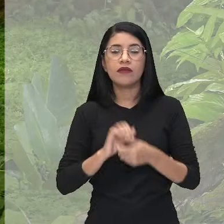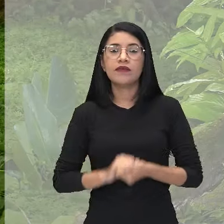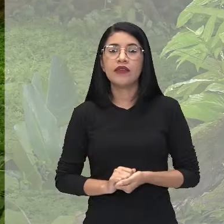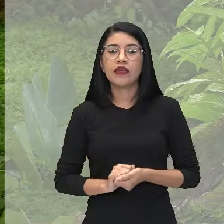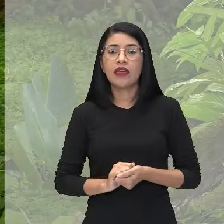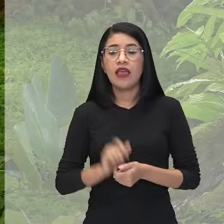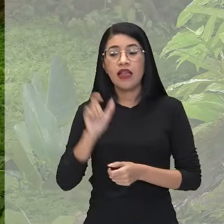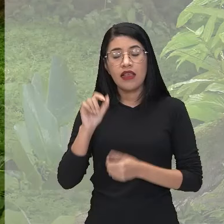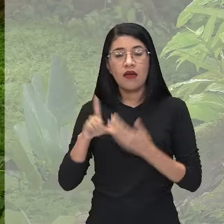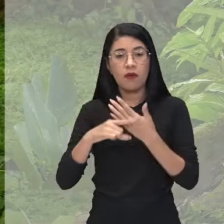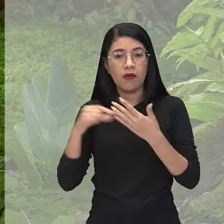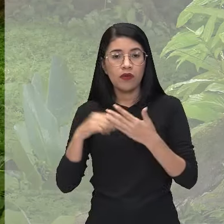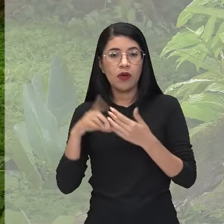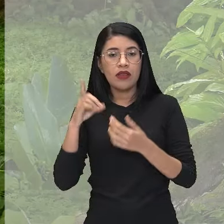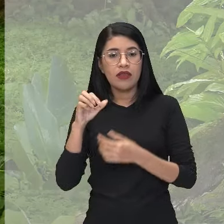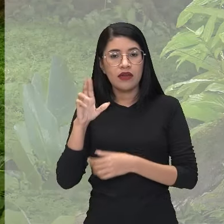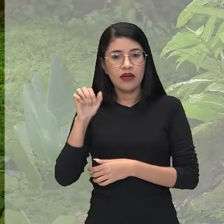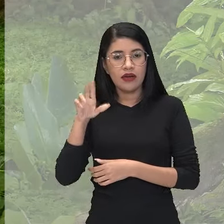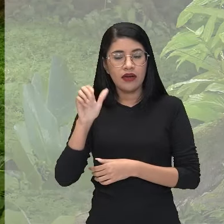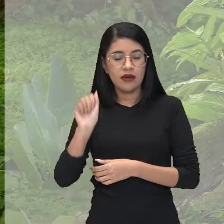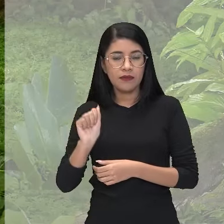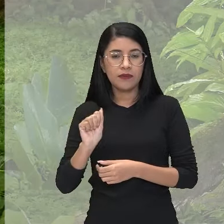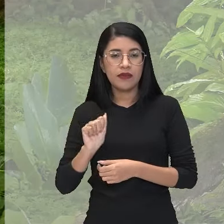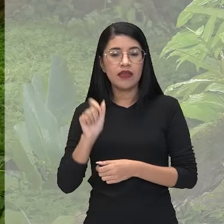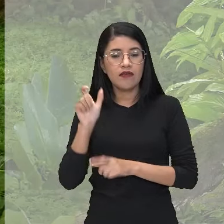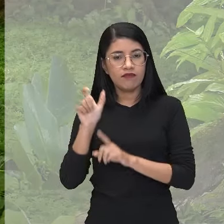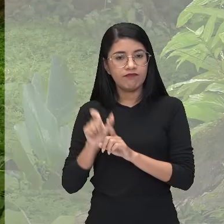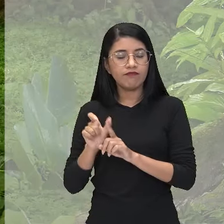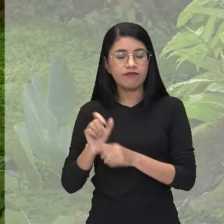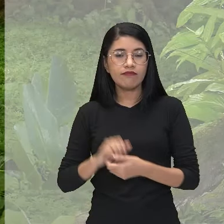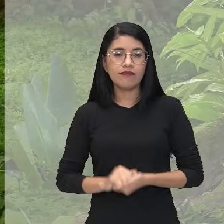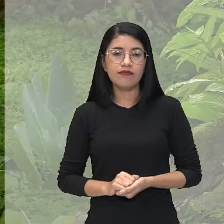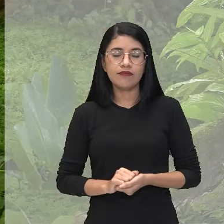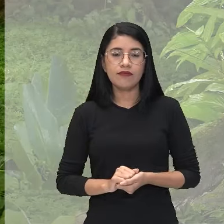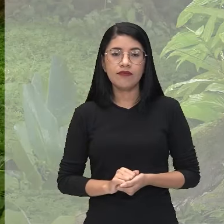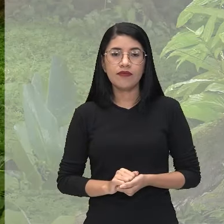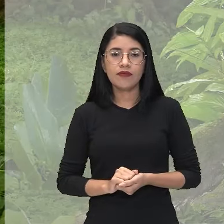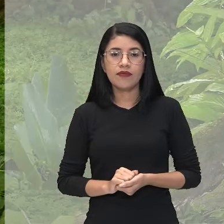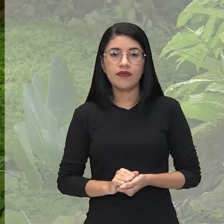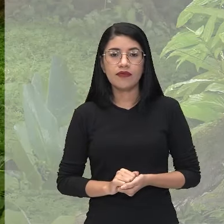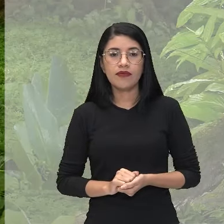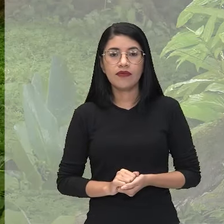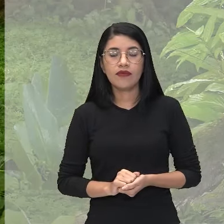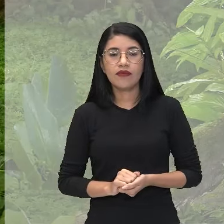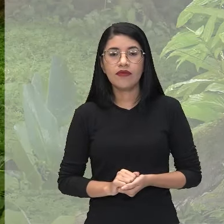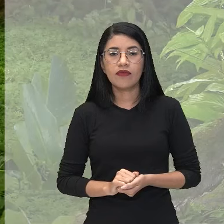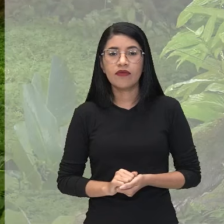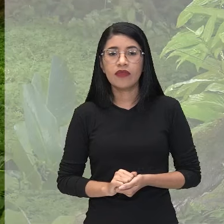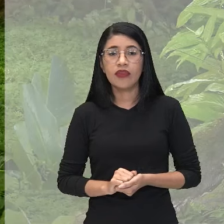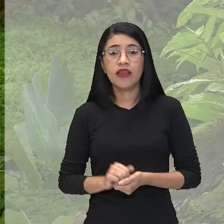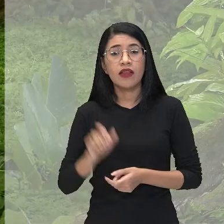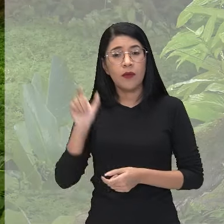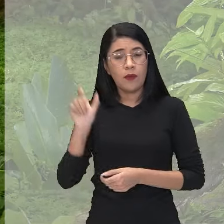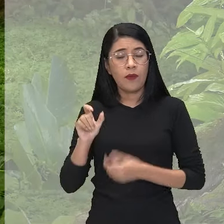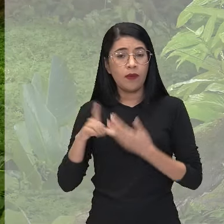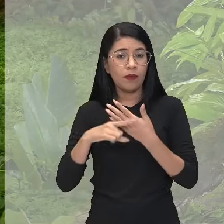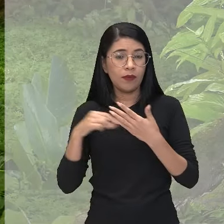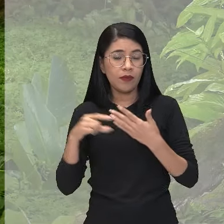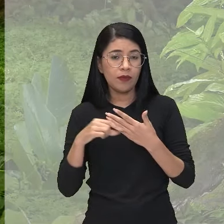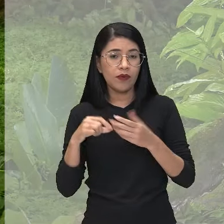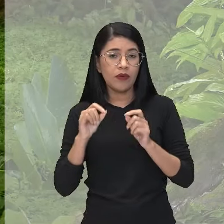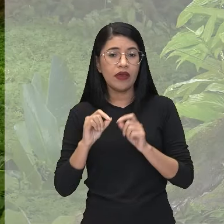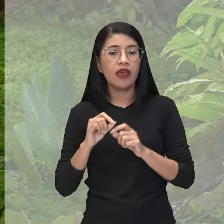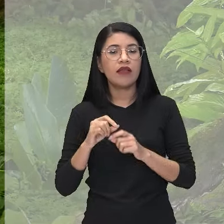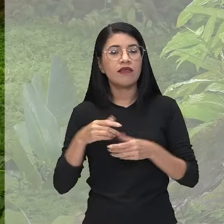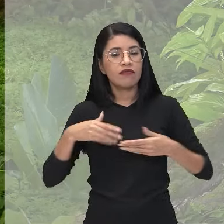dramaturgo. A gente pode chamar o Márcio Souza de dramaturgo. O Márcio Souza, gente, é um